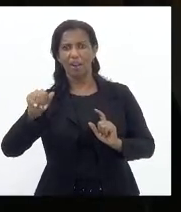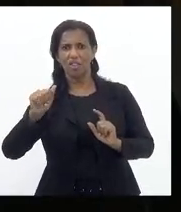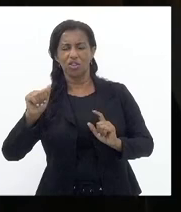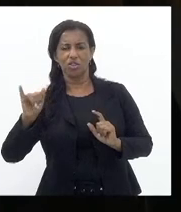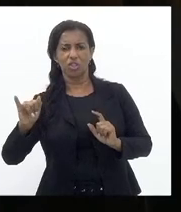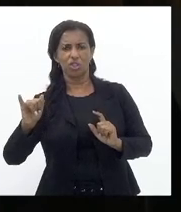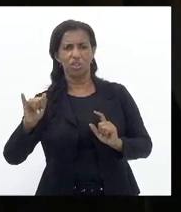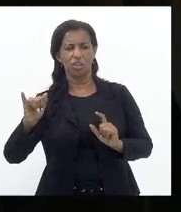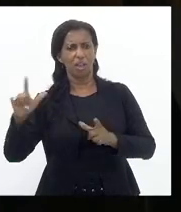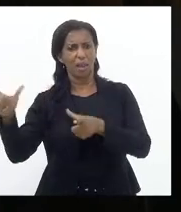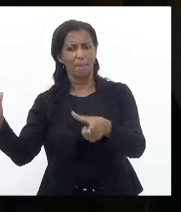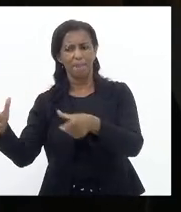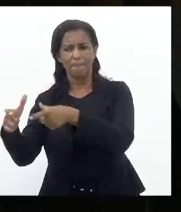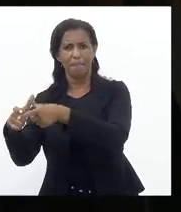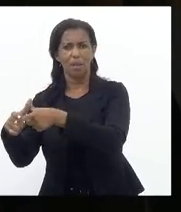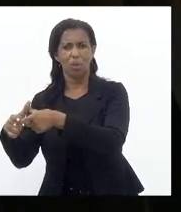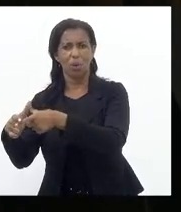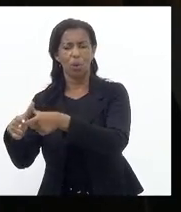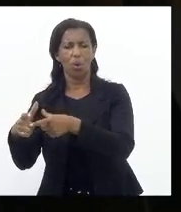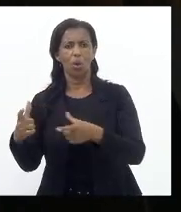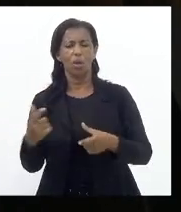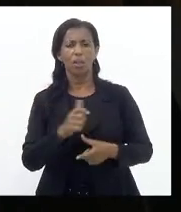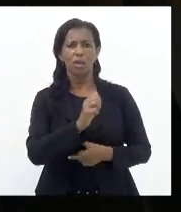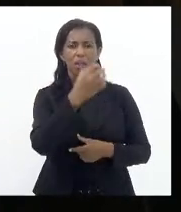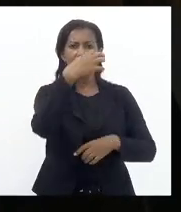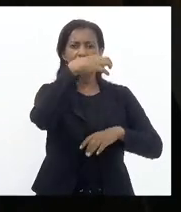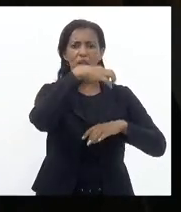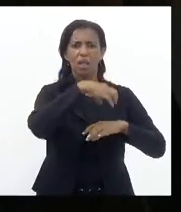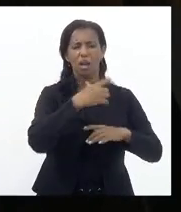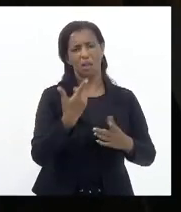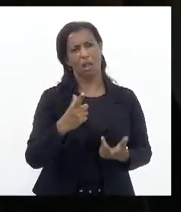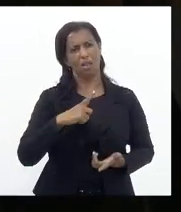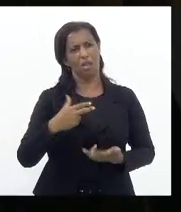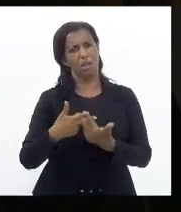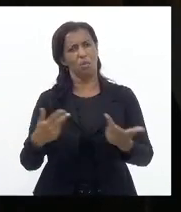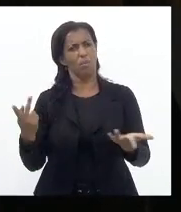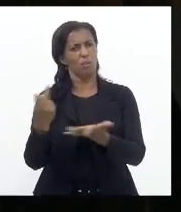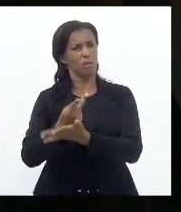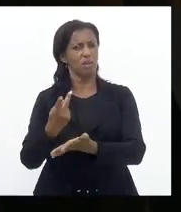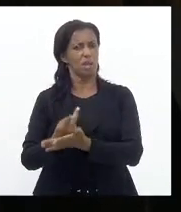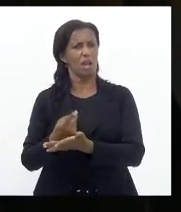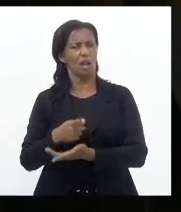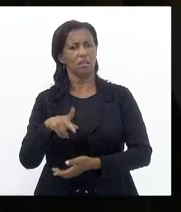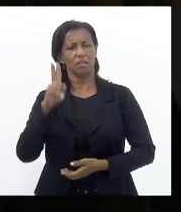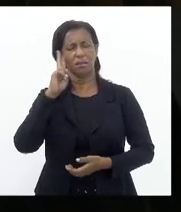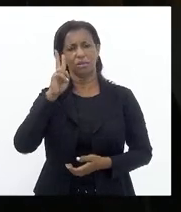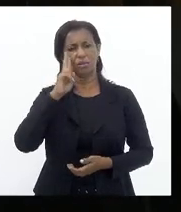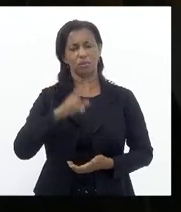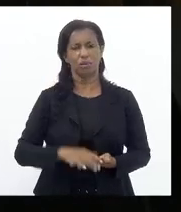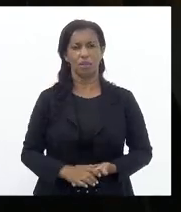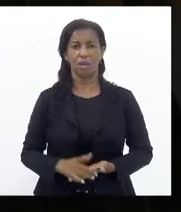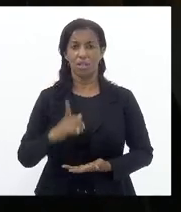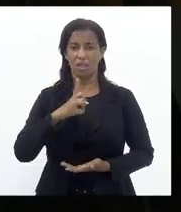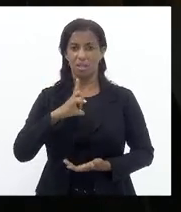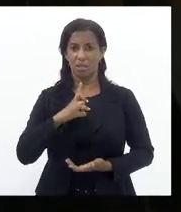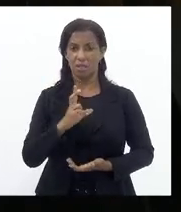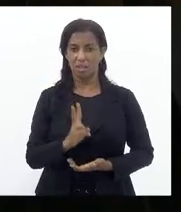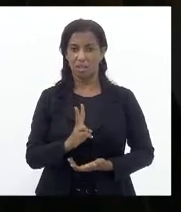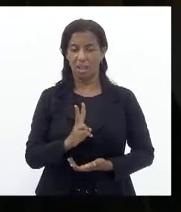Muito menor Do que a cidade De Angra dos Reis Então tem alguma coisa Errada Nessa história Então se tem